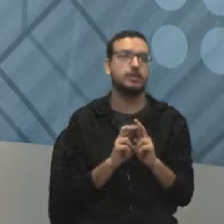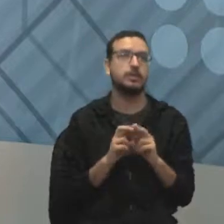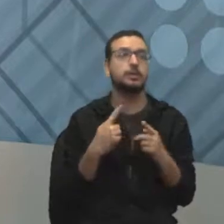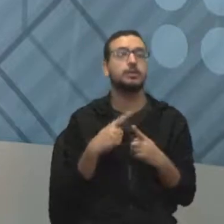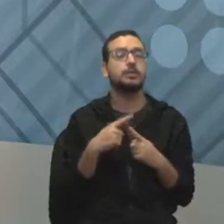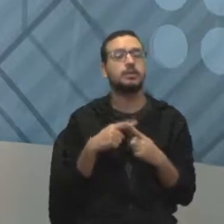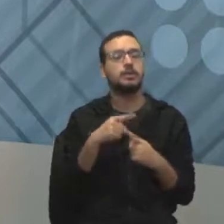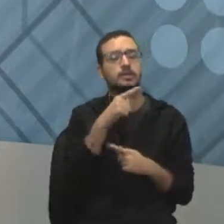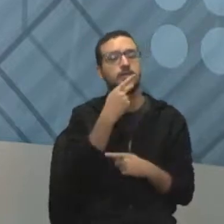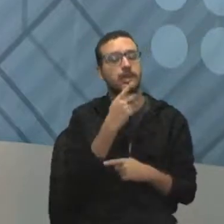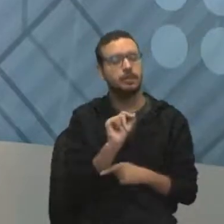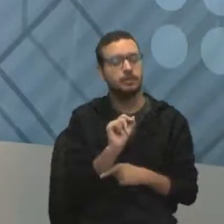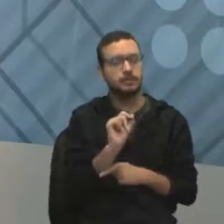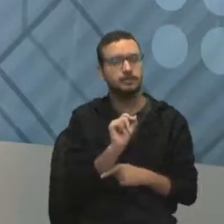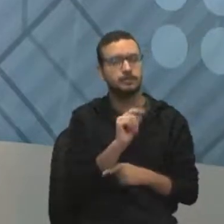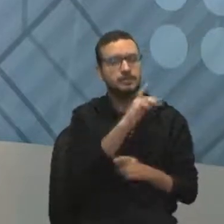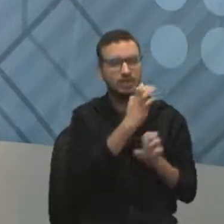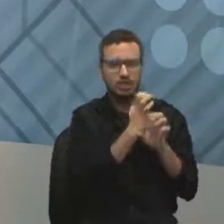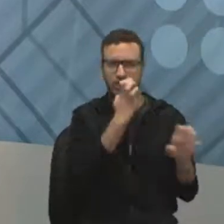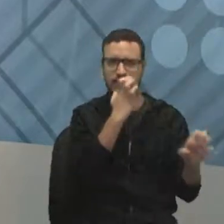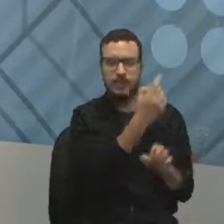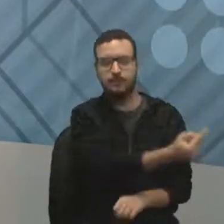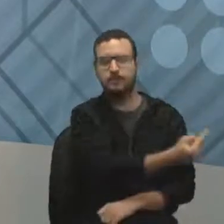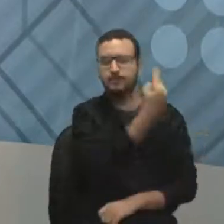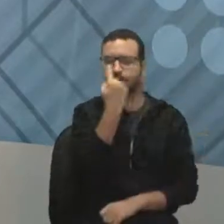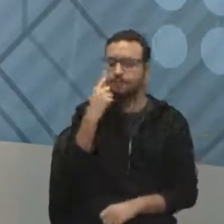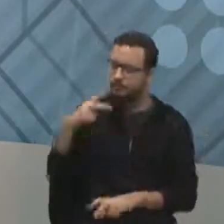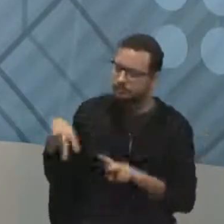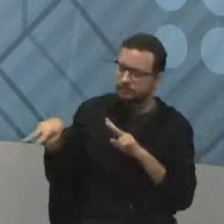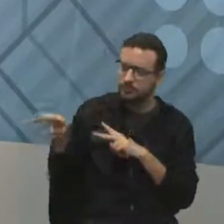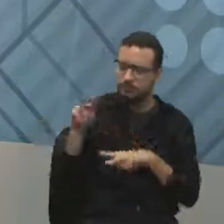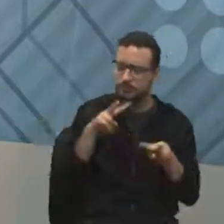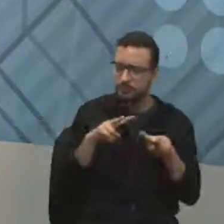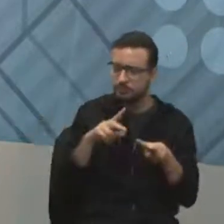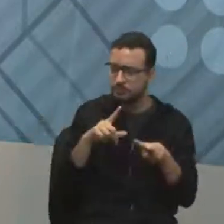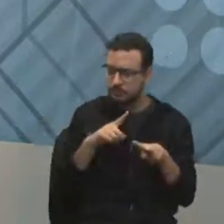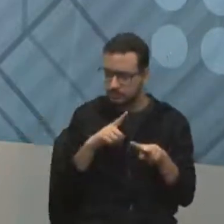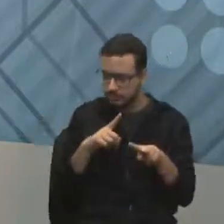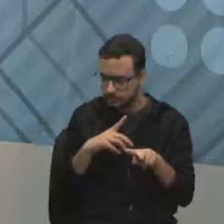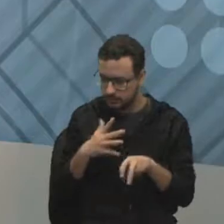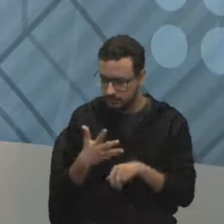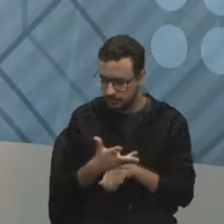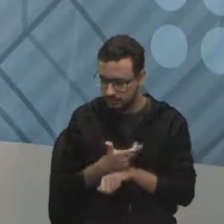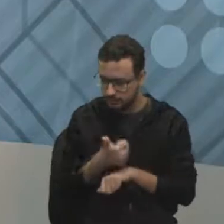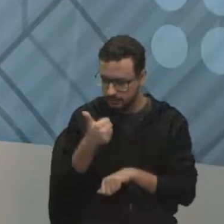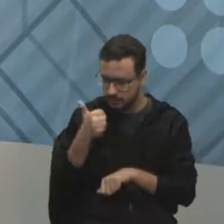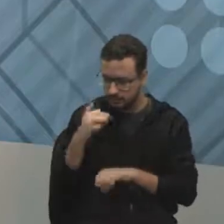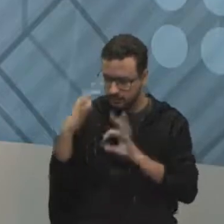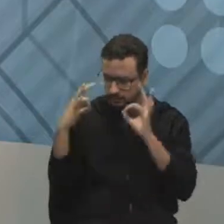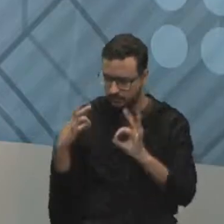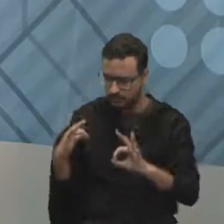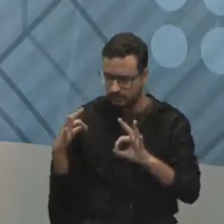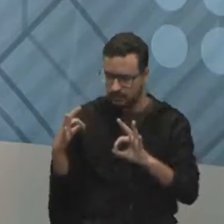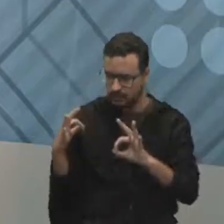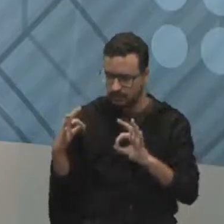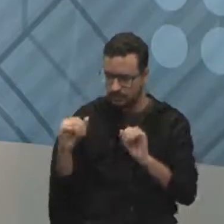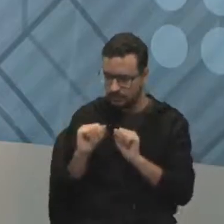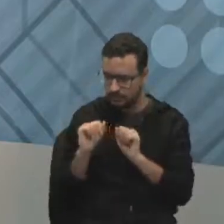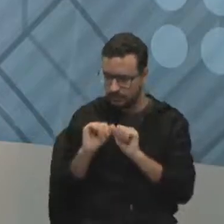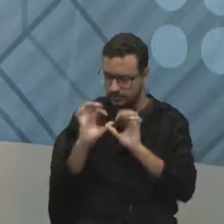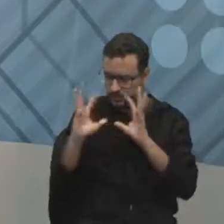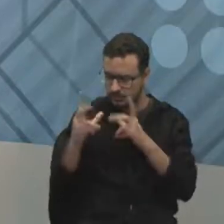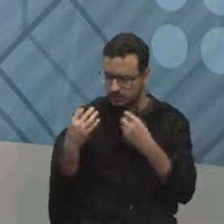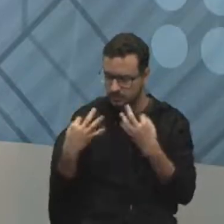Porque ele vai dizer assim, tem qualidade, está atestando. Para quem? Para você e para mim, que a gente está fazendo tudo certinho.